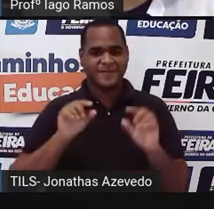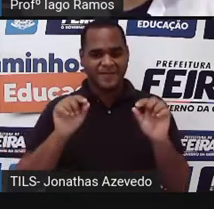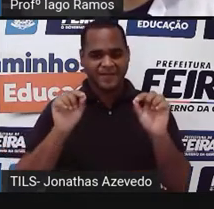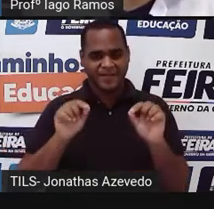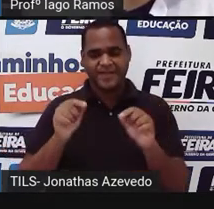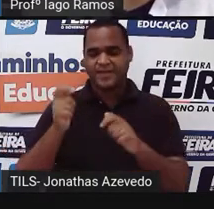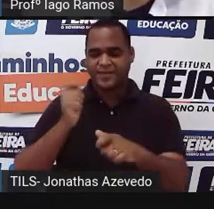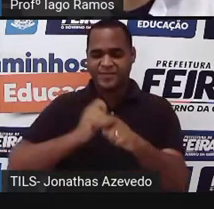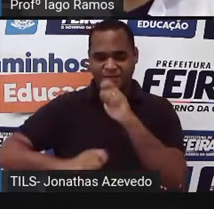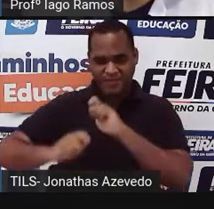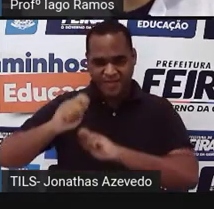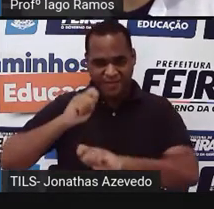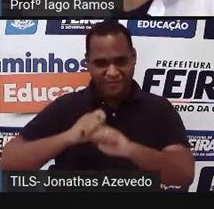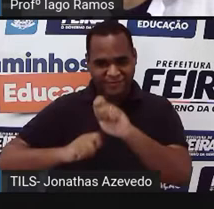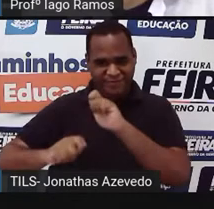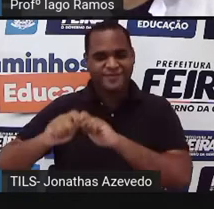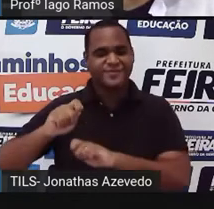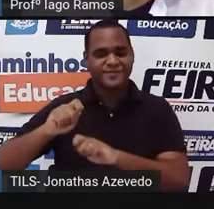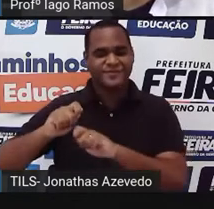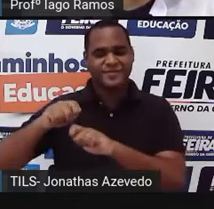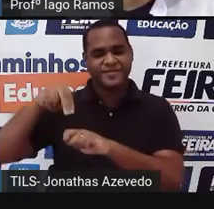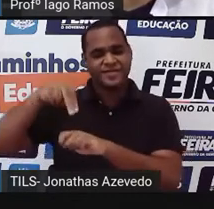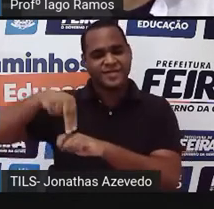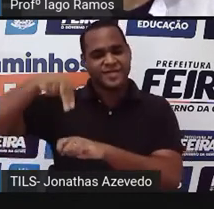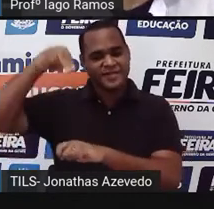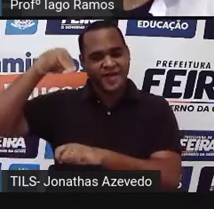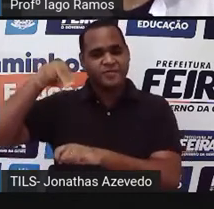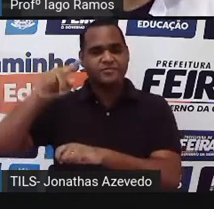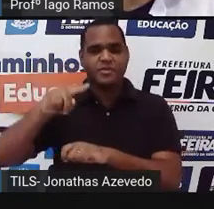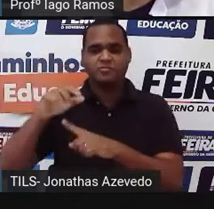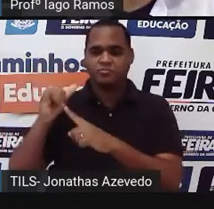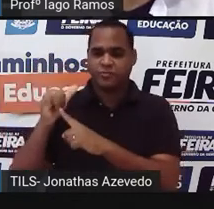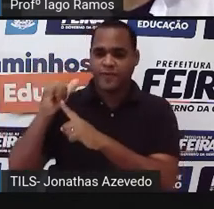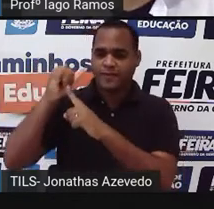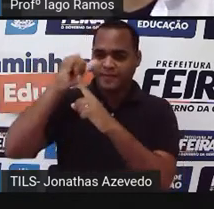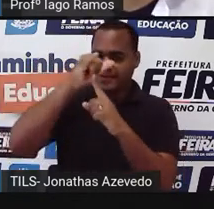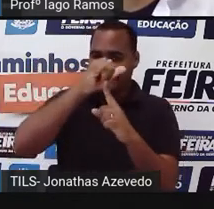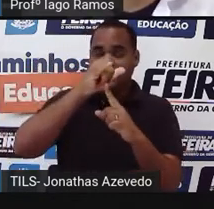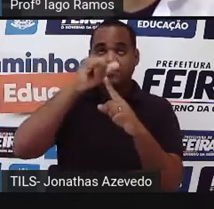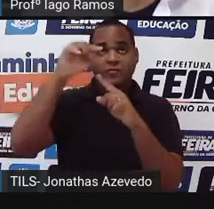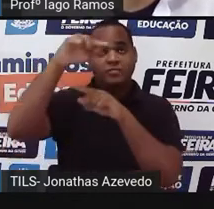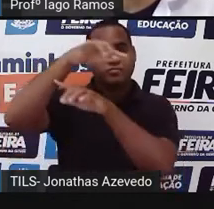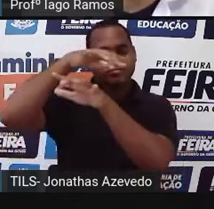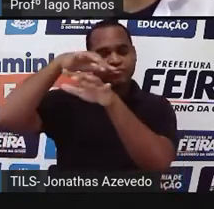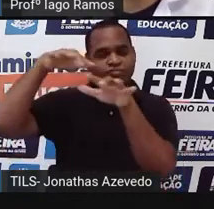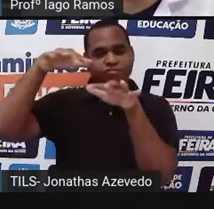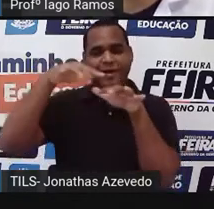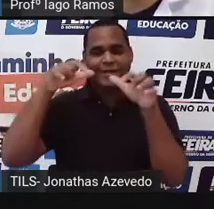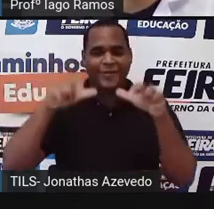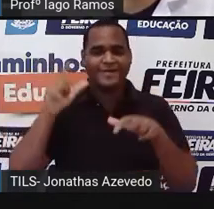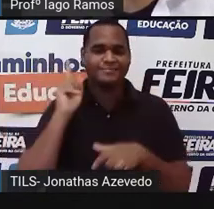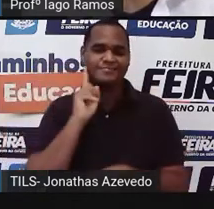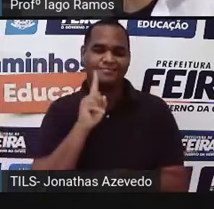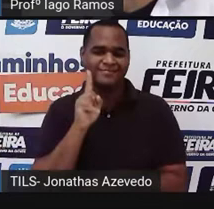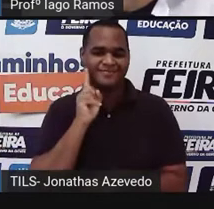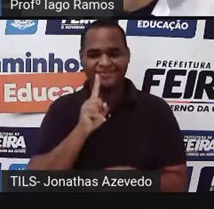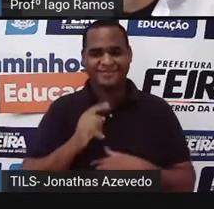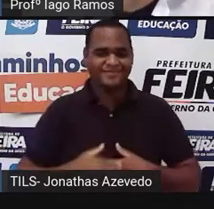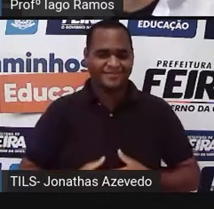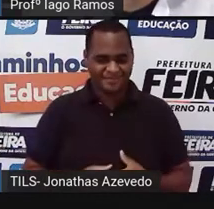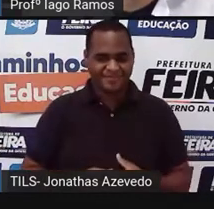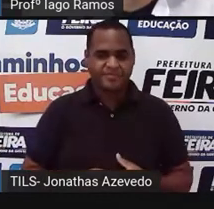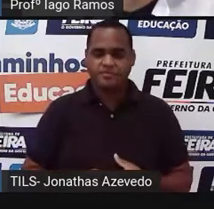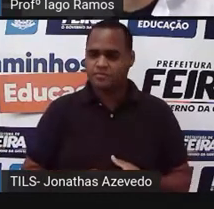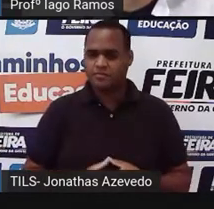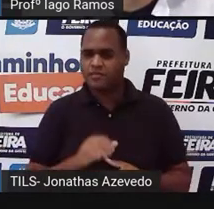Administração Nacional da Aeronáutica e Espaço. Isso lá nos Estados Unidos, tá bom? Se